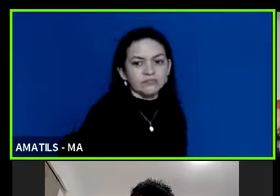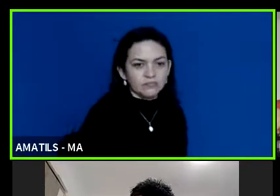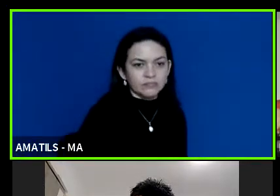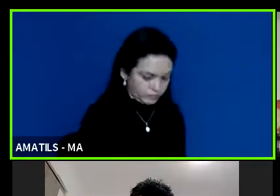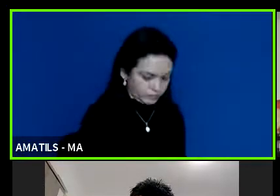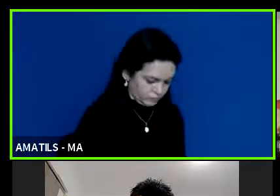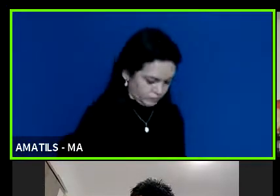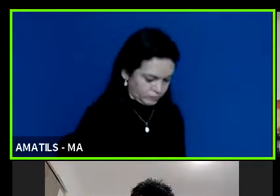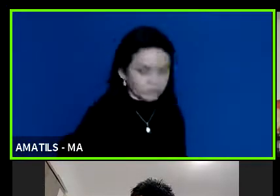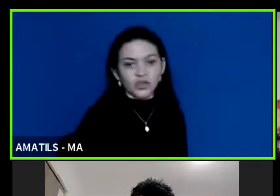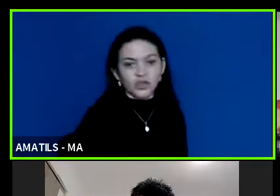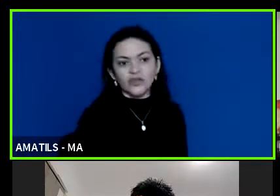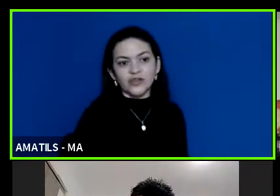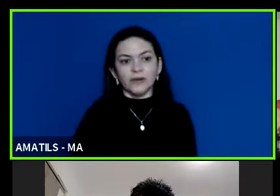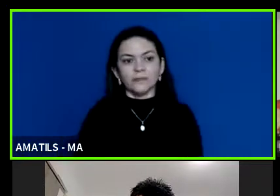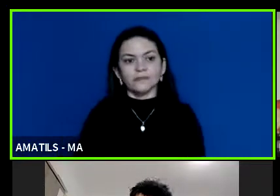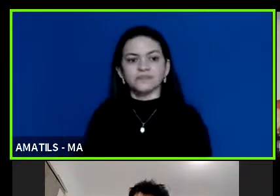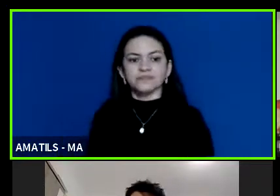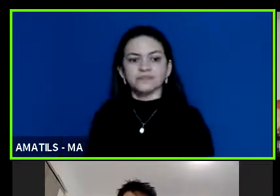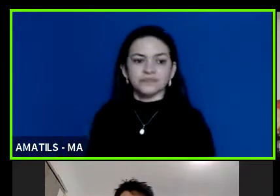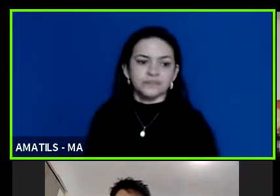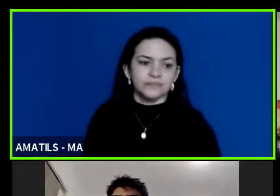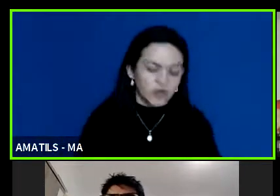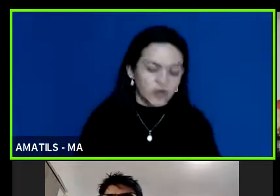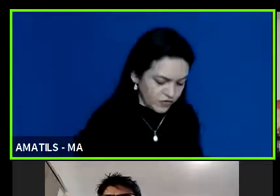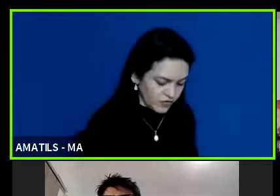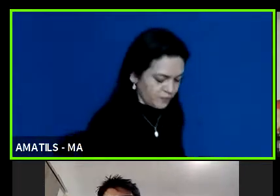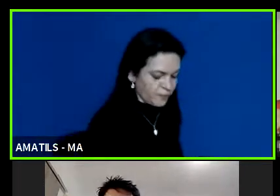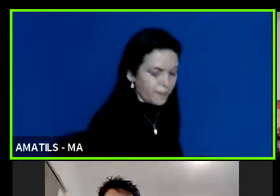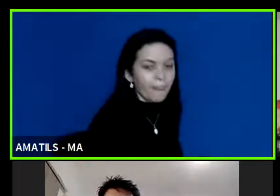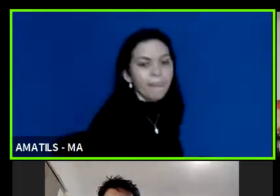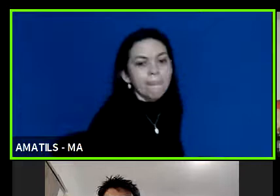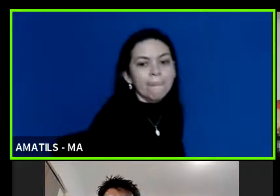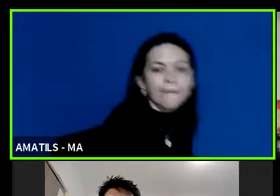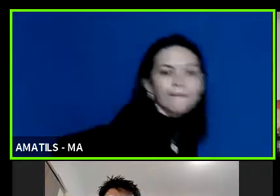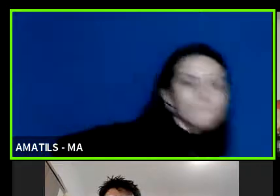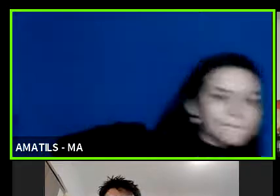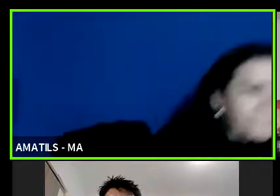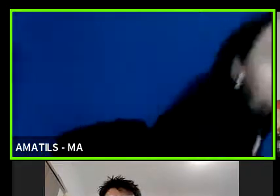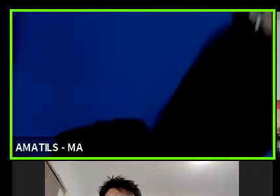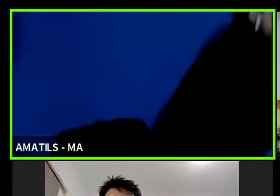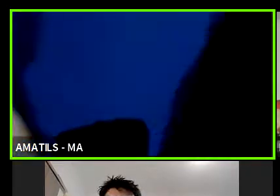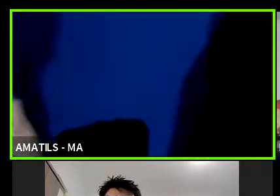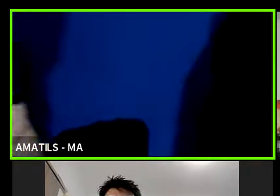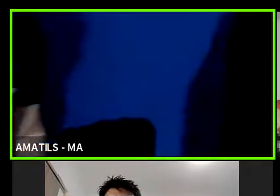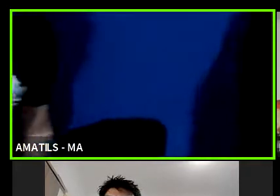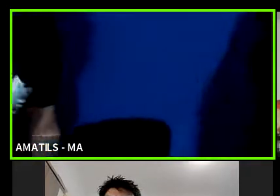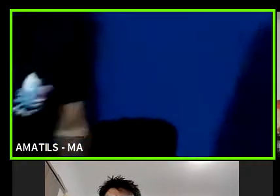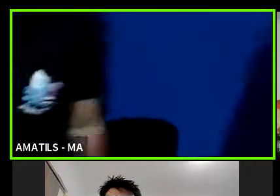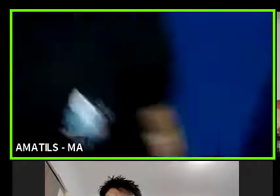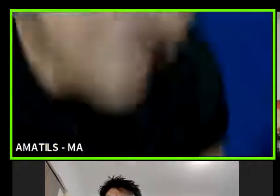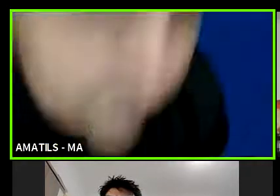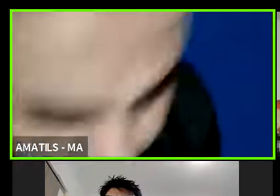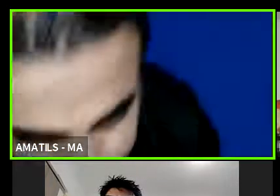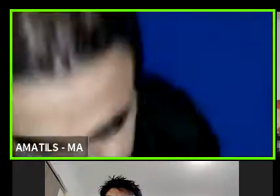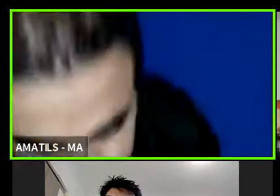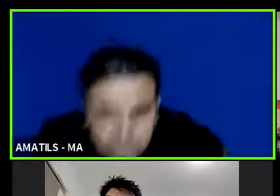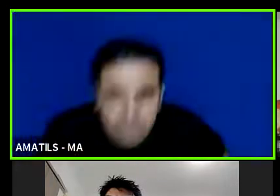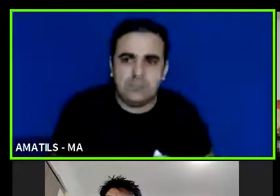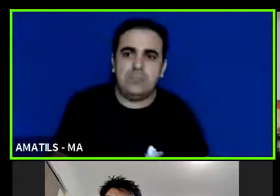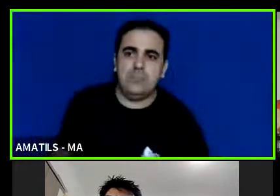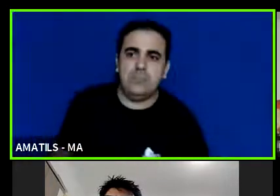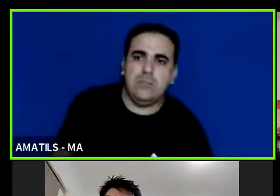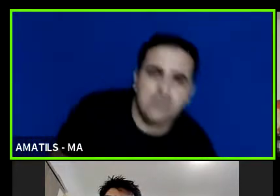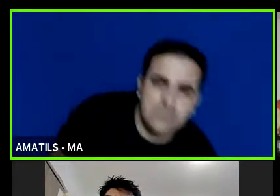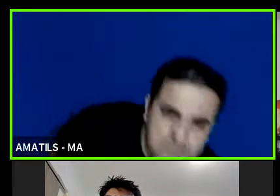eu acho que agradecendo sua presença aqui eu acho que o encaminhamento a proposta de Beatriz é importantíssima